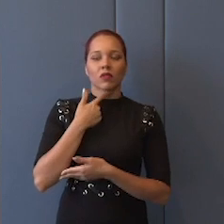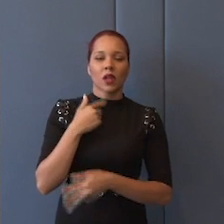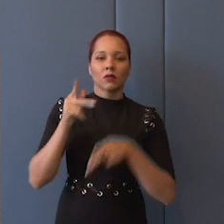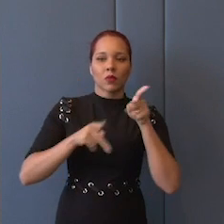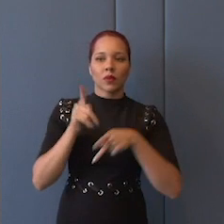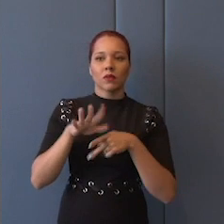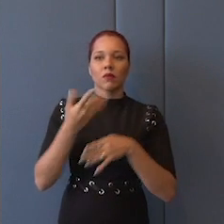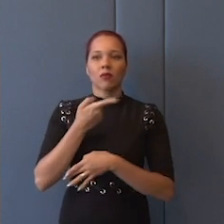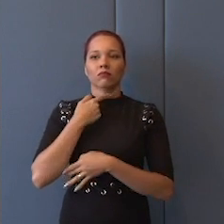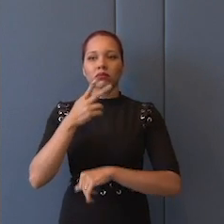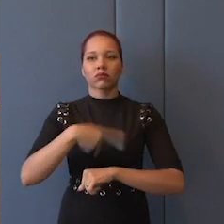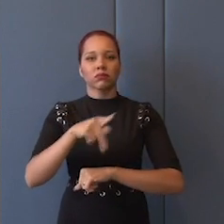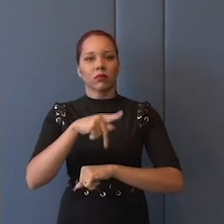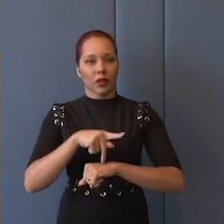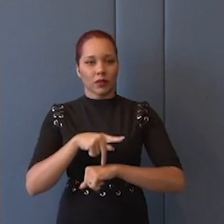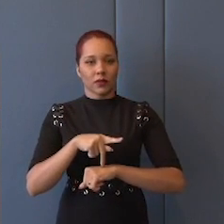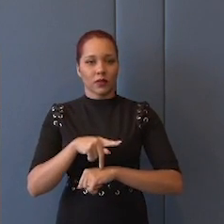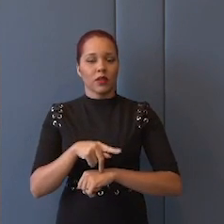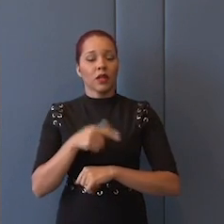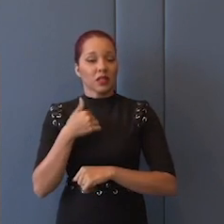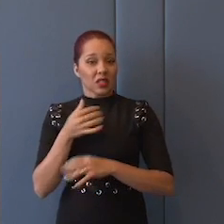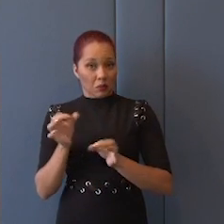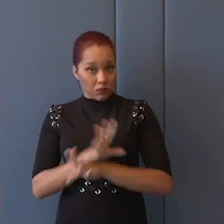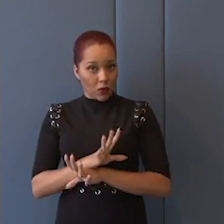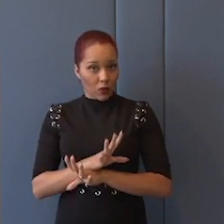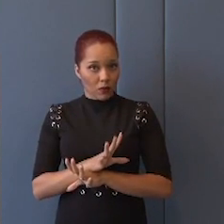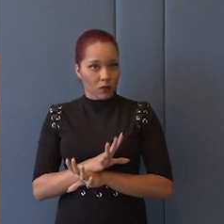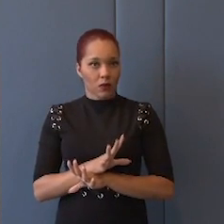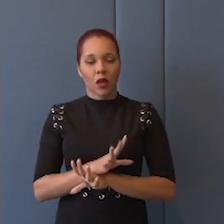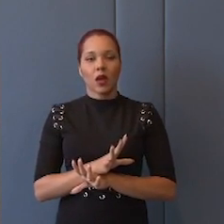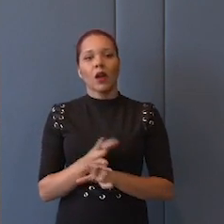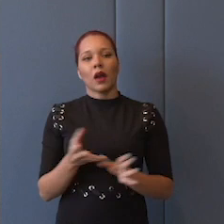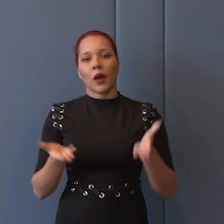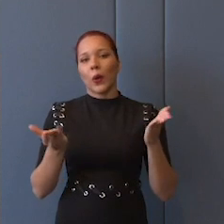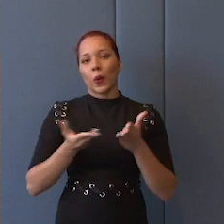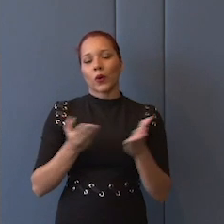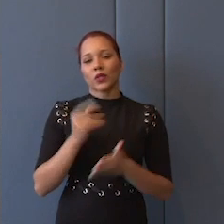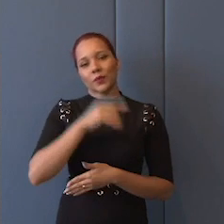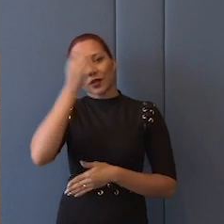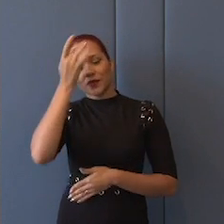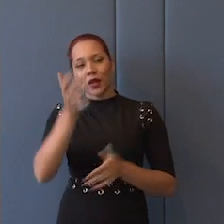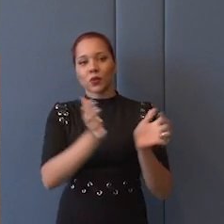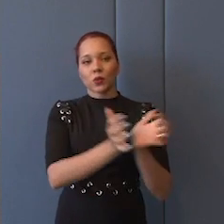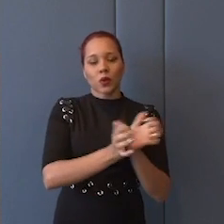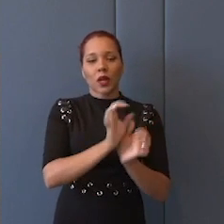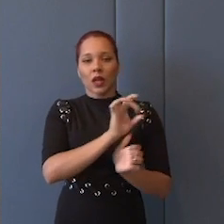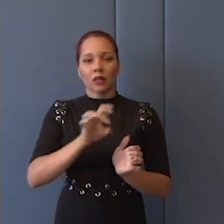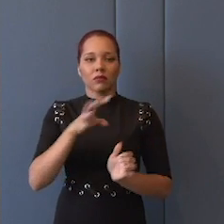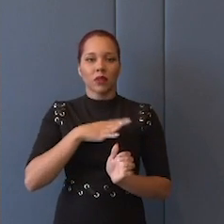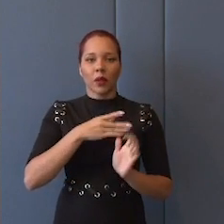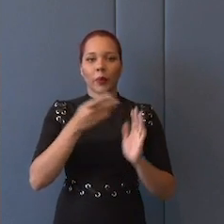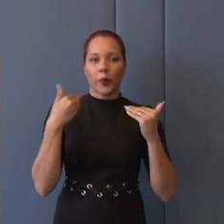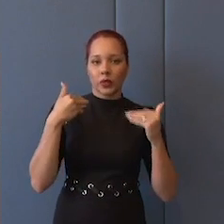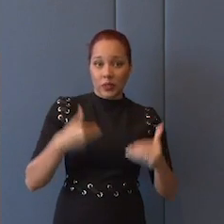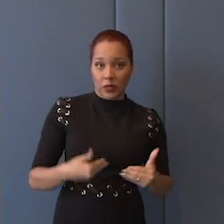é a vontade do país. porque está pronto lá. Hoje em dia, é engraçado porque os organismos multilaterais hoje têm posição, não é para ter também.